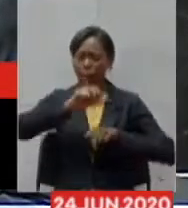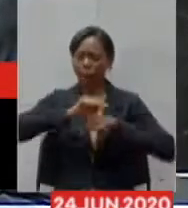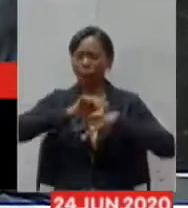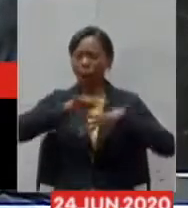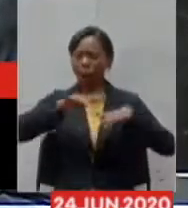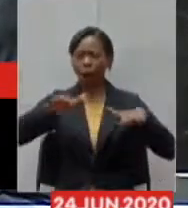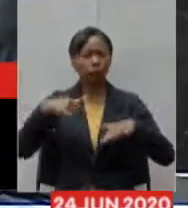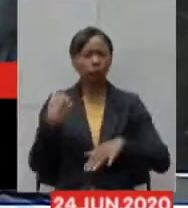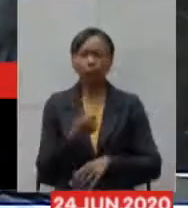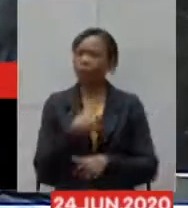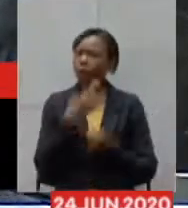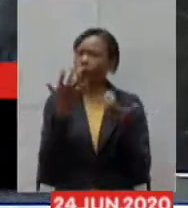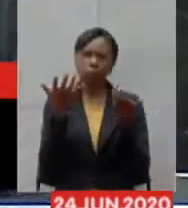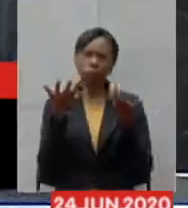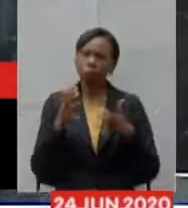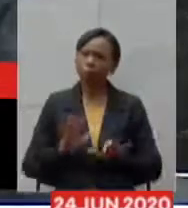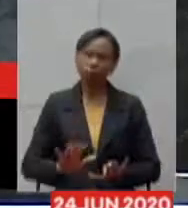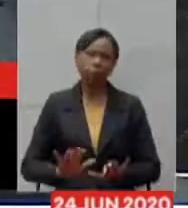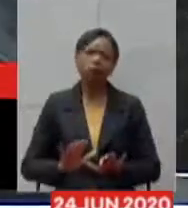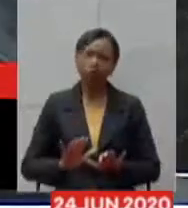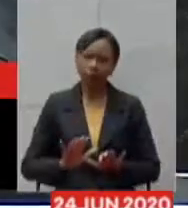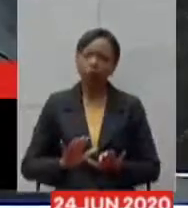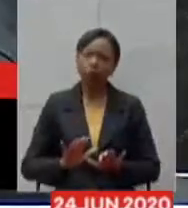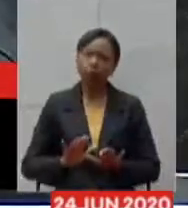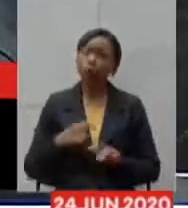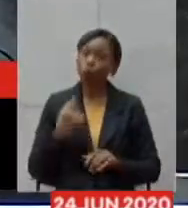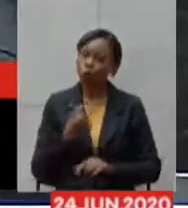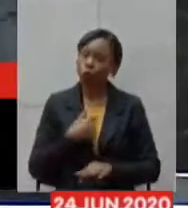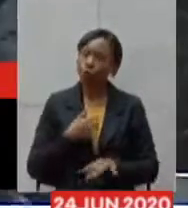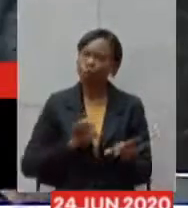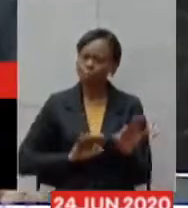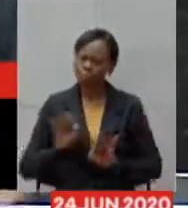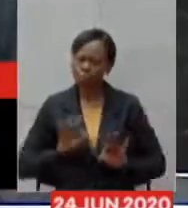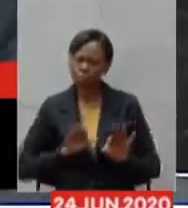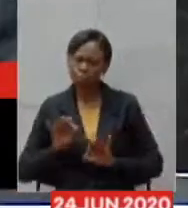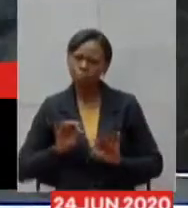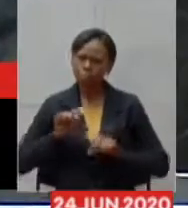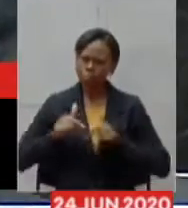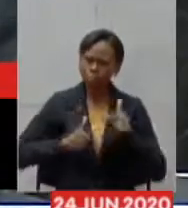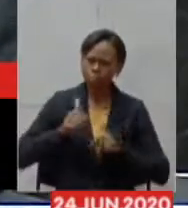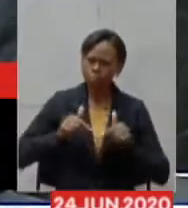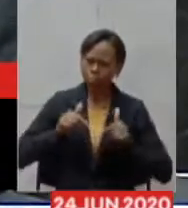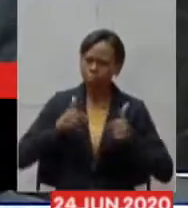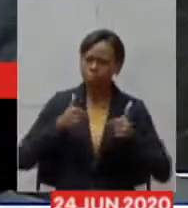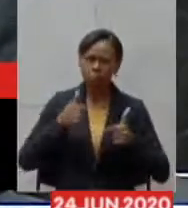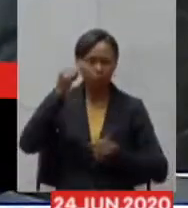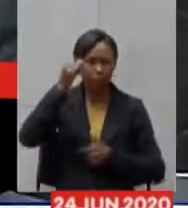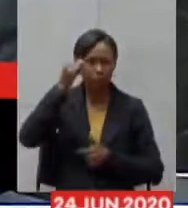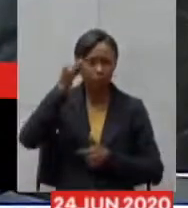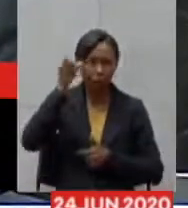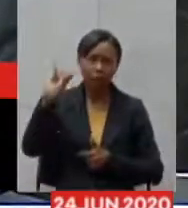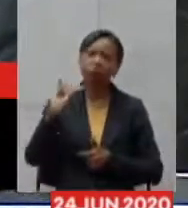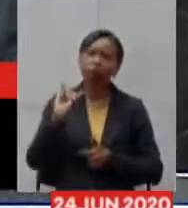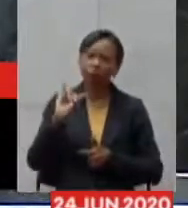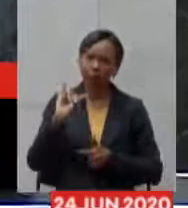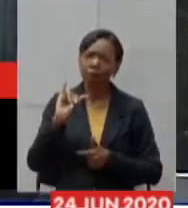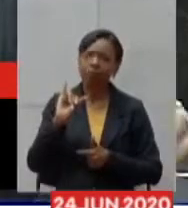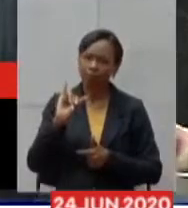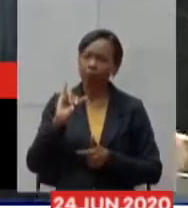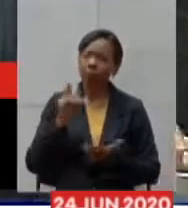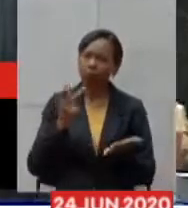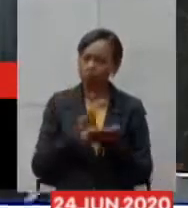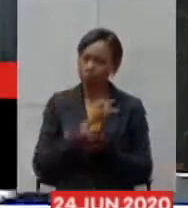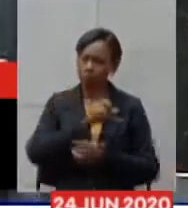queremos chegar de forma nenhuma nós vamos fazer de tudo que for possível para que nós evitemos de chegar nesse nível eu acho que